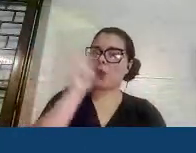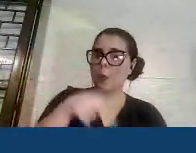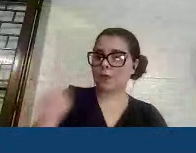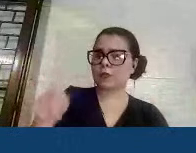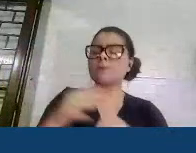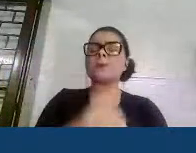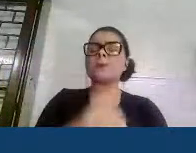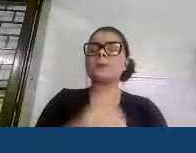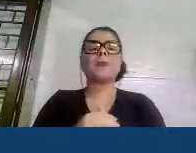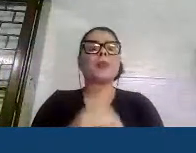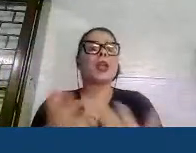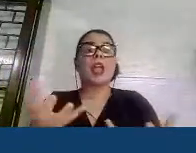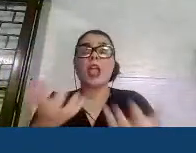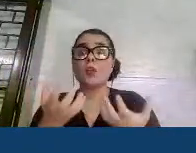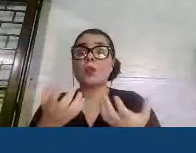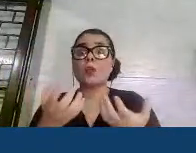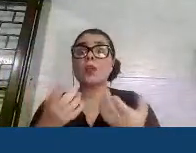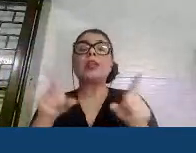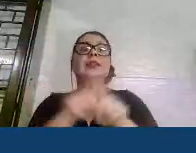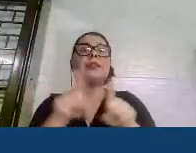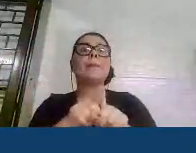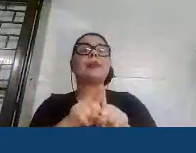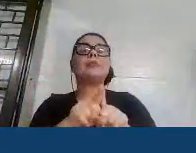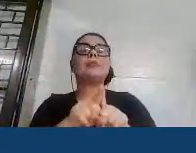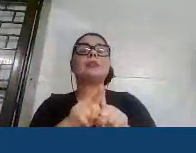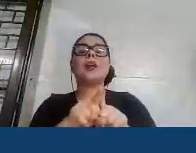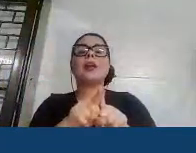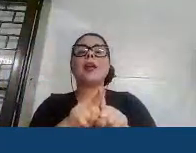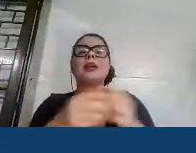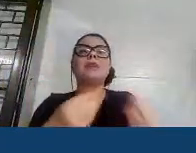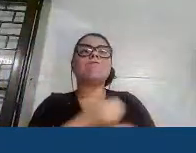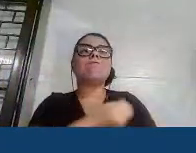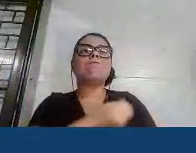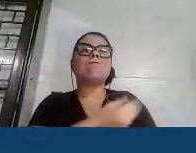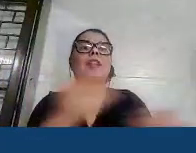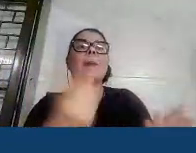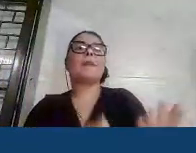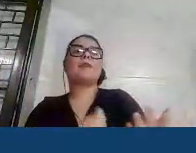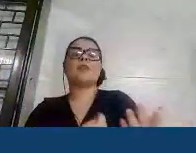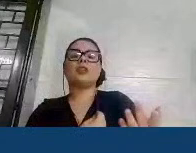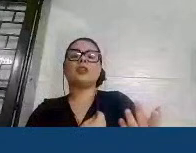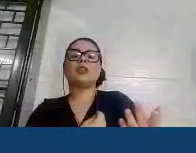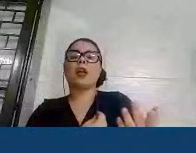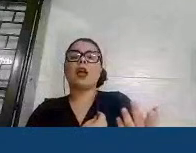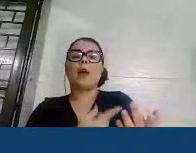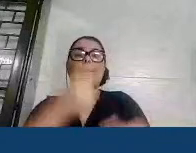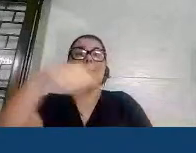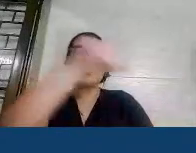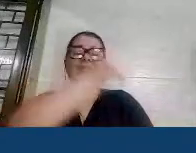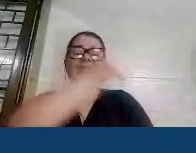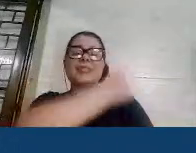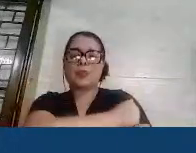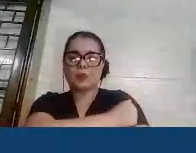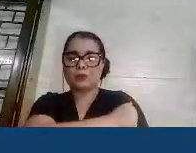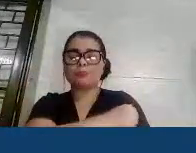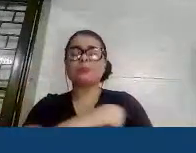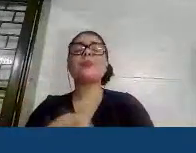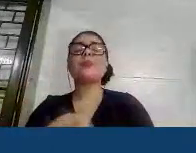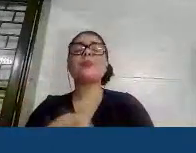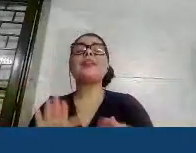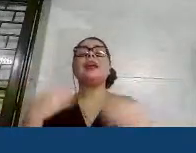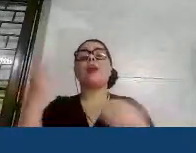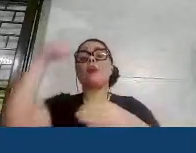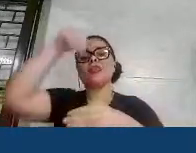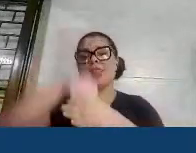eu queria retribuir um pouco disso que a vida me deu, que a educação me deu com os meus alunos, com os nossos alunos, então ali o universo do CPM era um